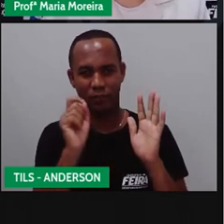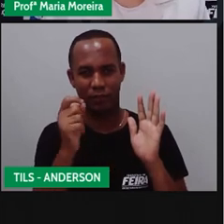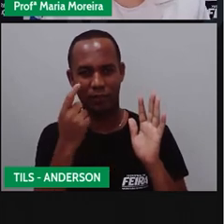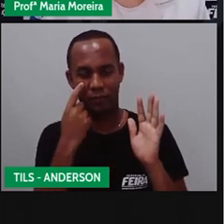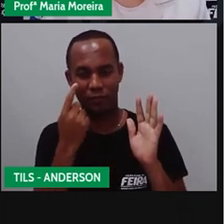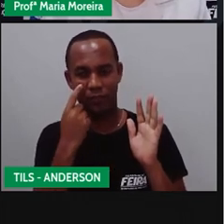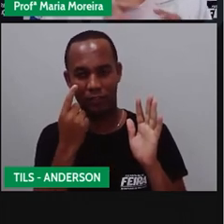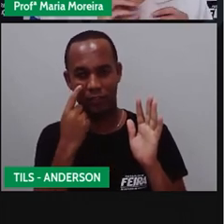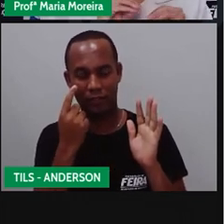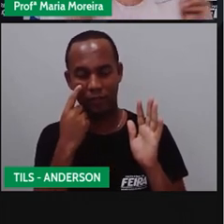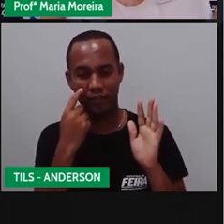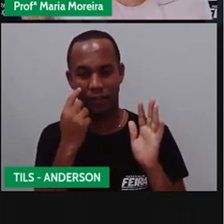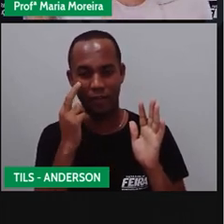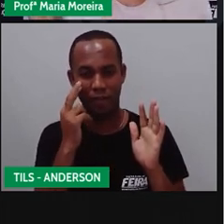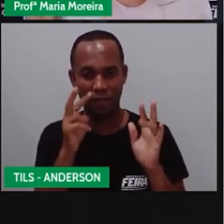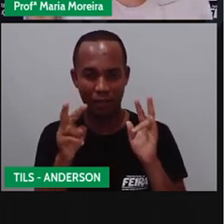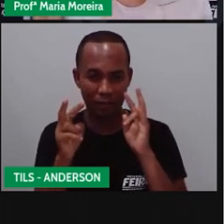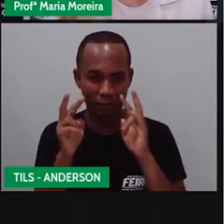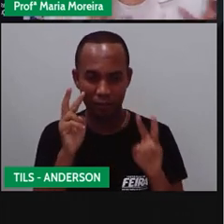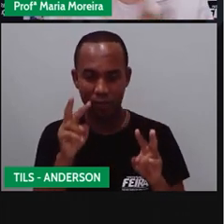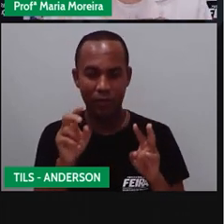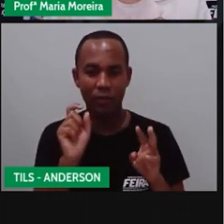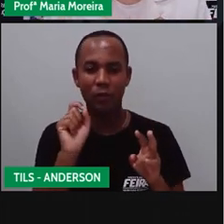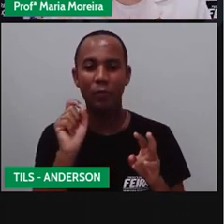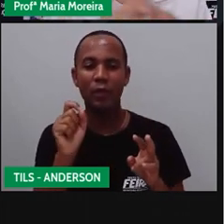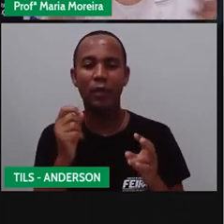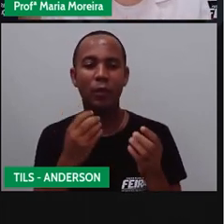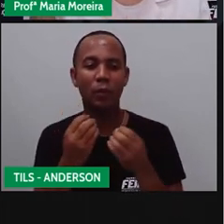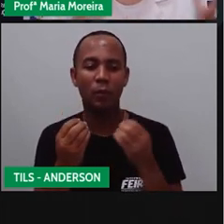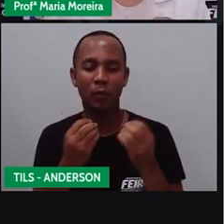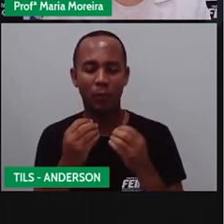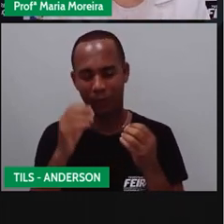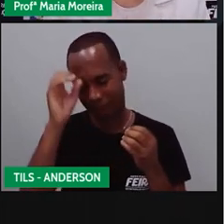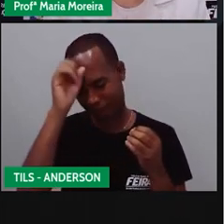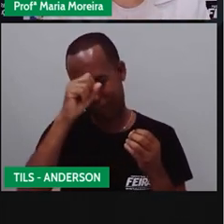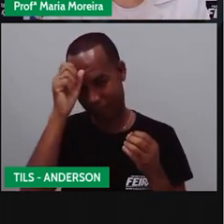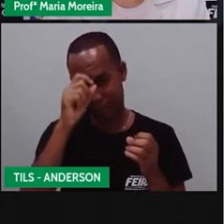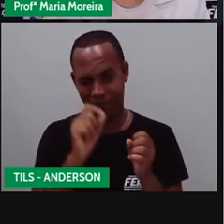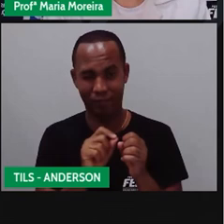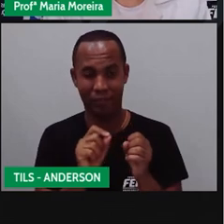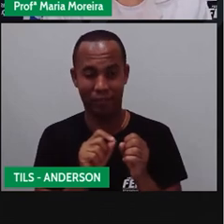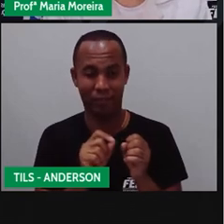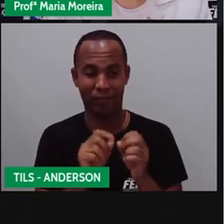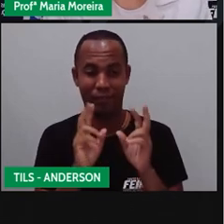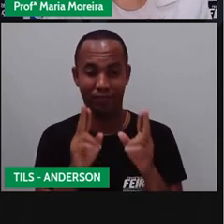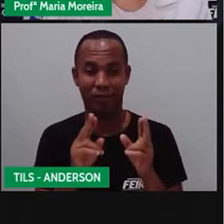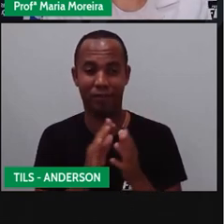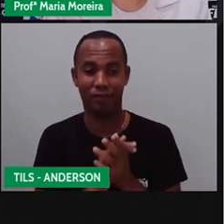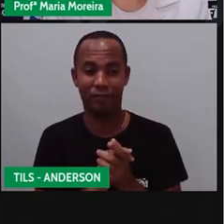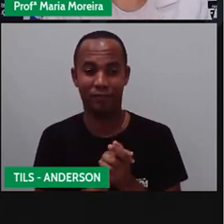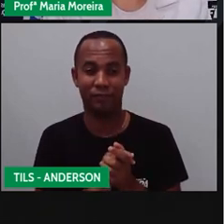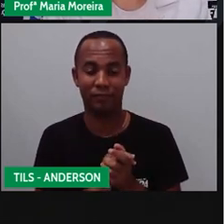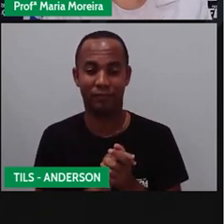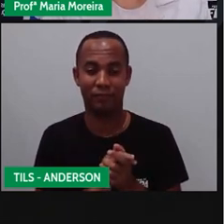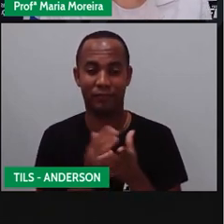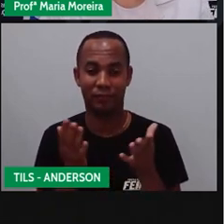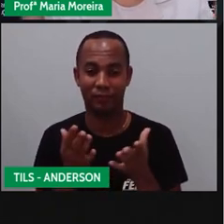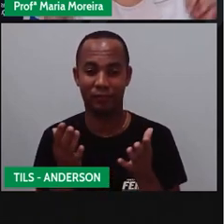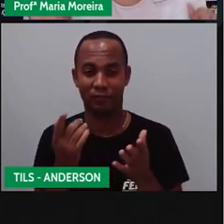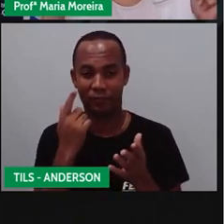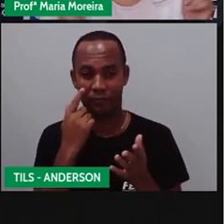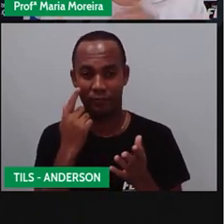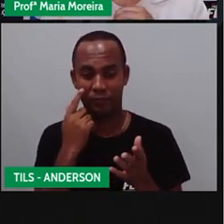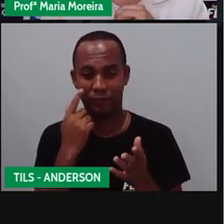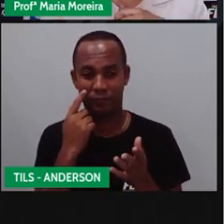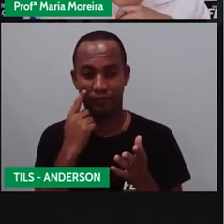Não verbal. Tem só aquela onomatopeia lá, mas a linguagem aí é não verbal. E aí, é a sua vez de produzir. E vamos